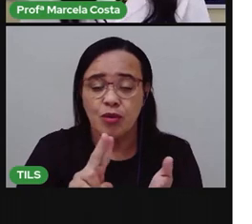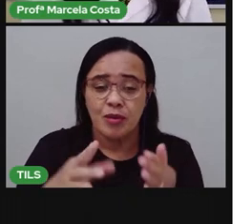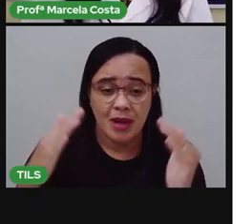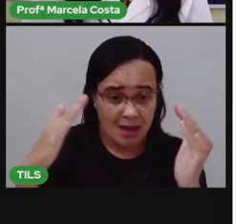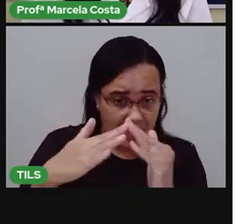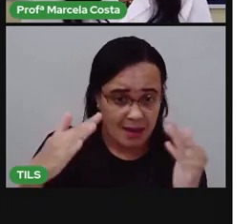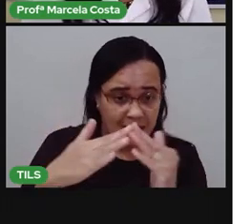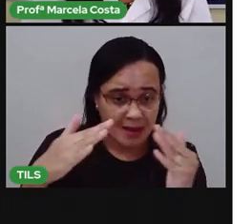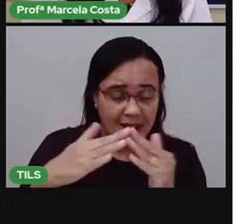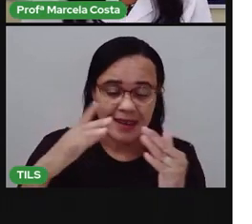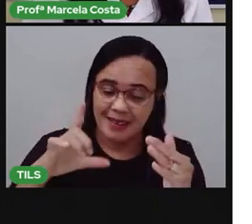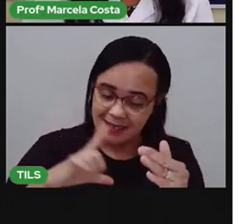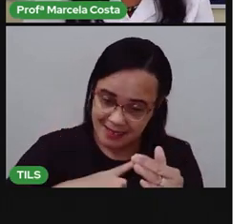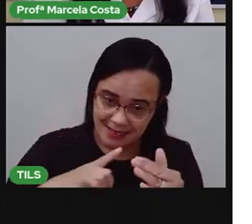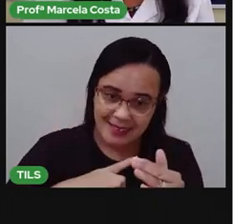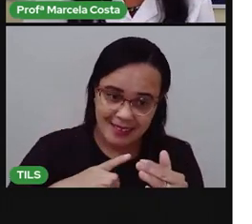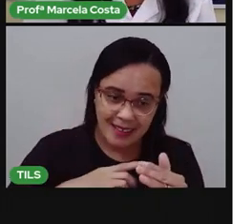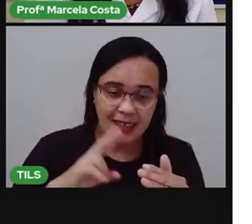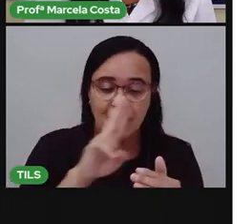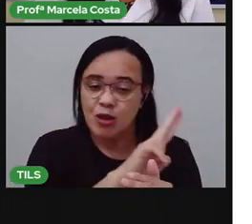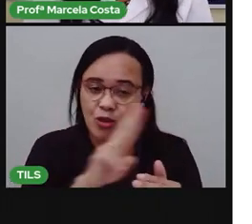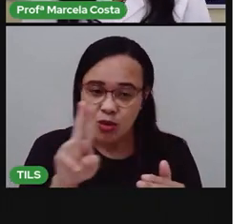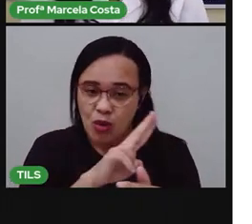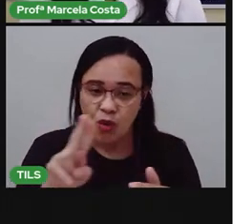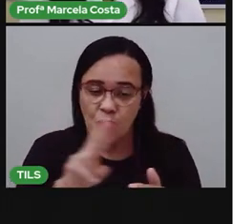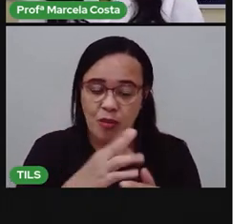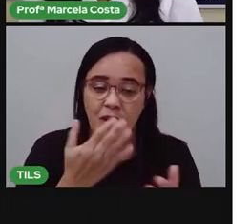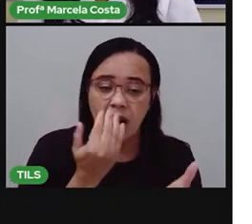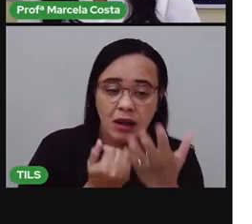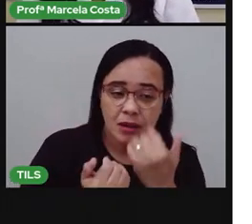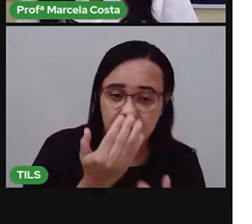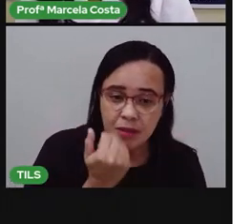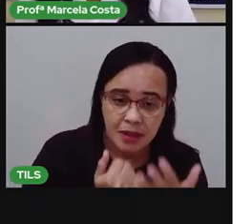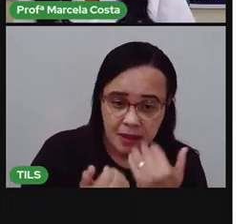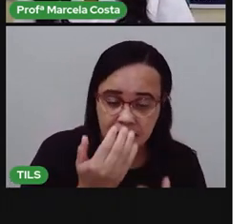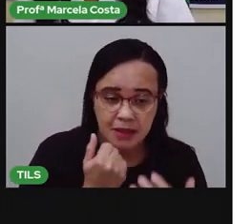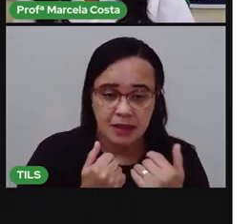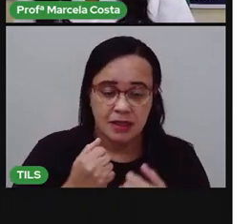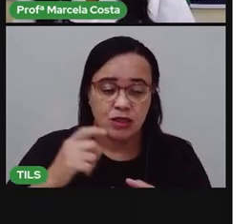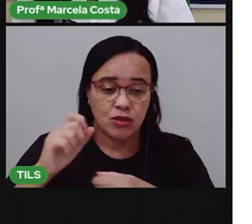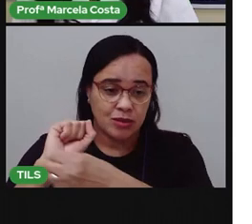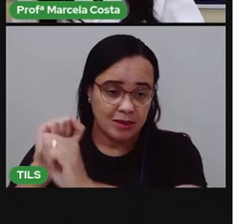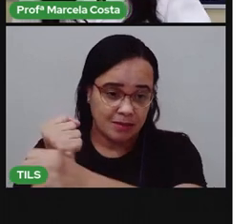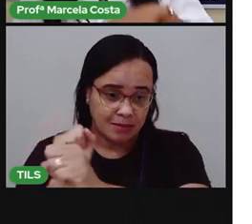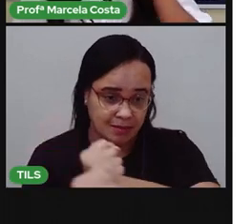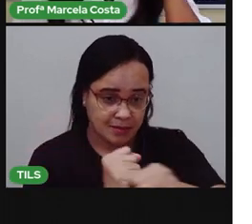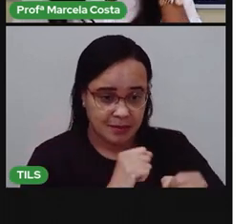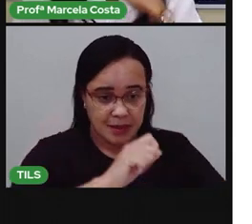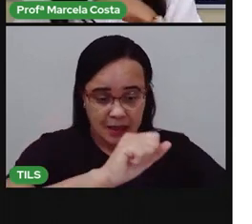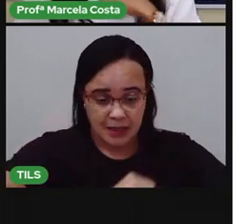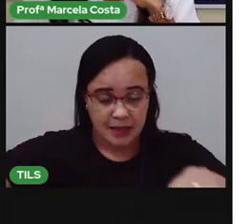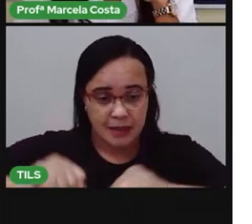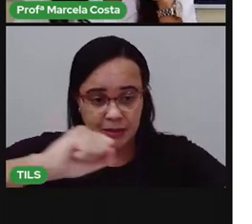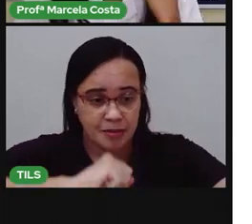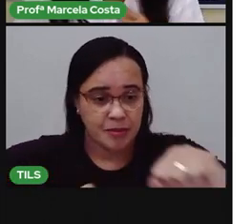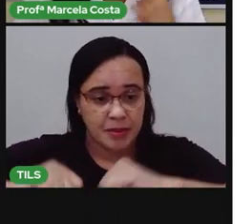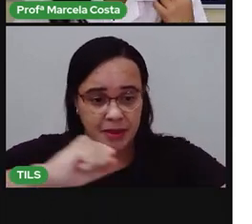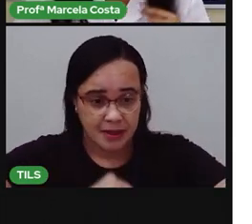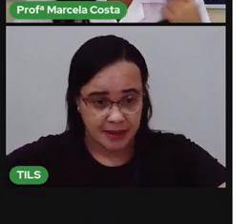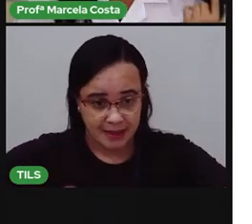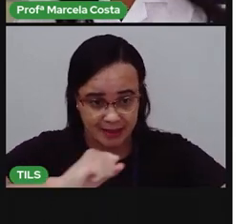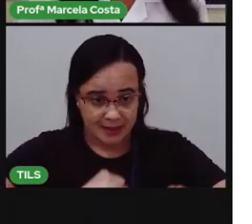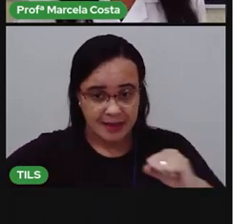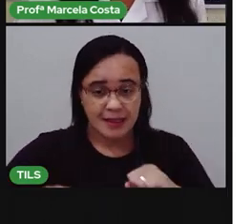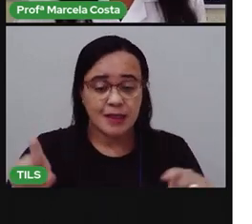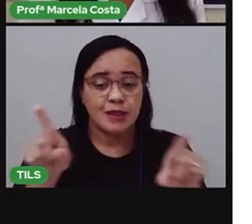Com o nome dos produtos de limpeza. E com o nome dos produtos de higiene pessoal. Eu disse aqui alguns